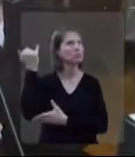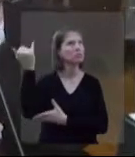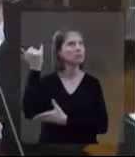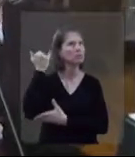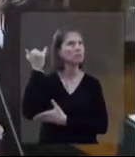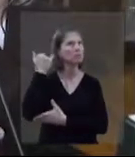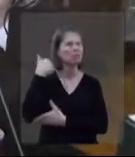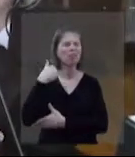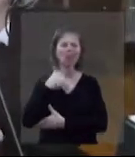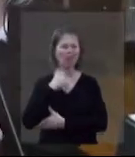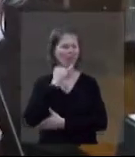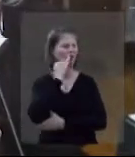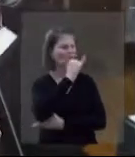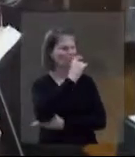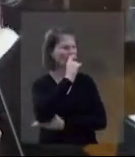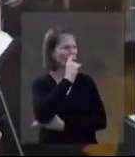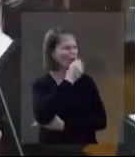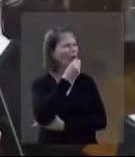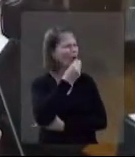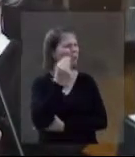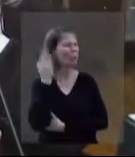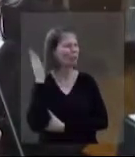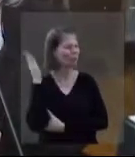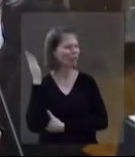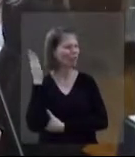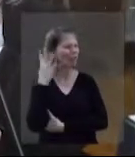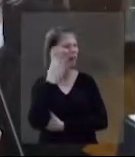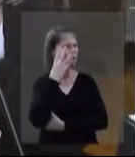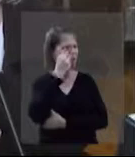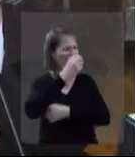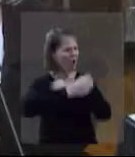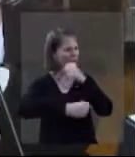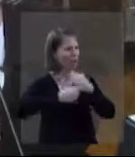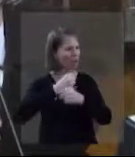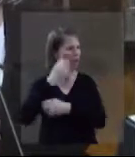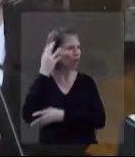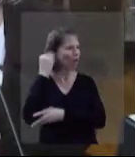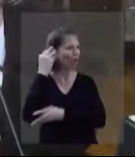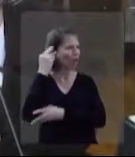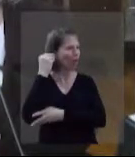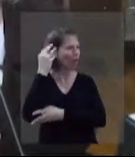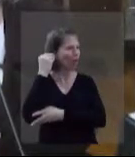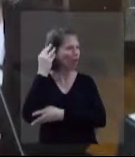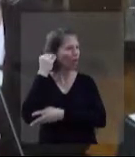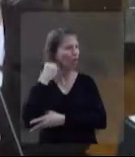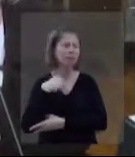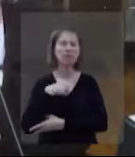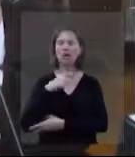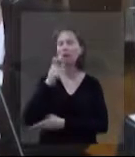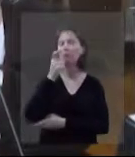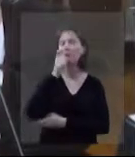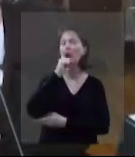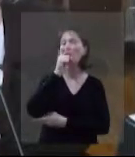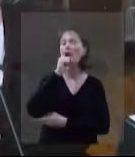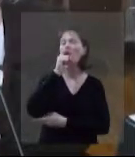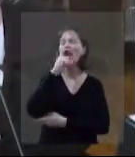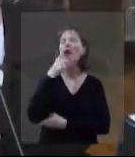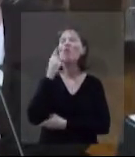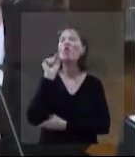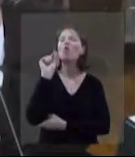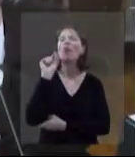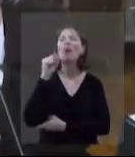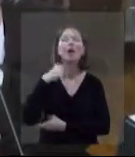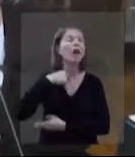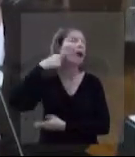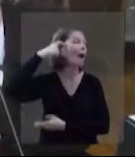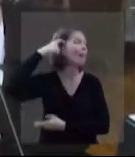olhei pro meu pai, falei, pai, como é que o senhor aguenta a mãe há 40 anos? E o meu pai, na sabedoria da